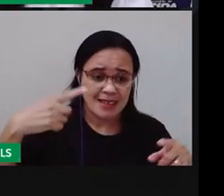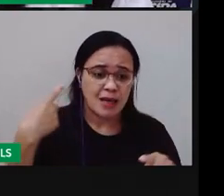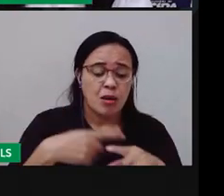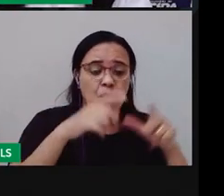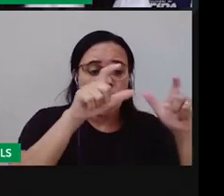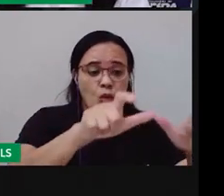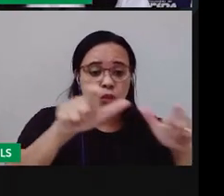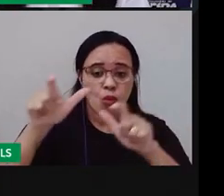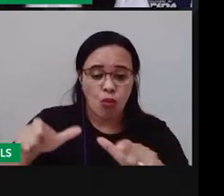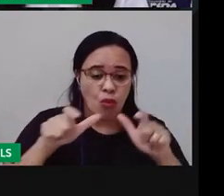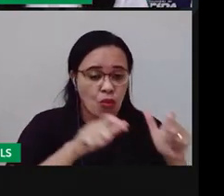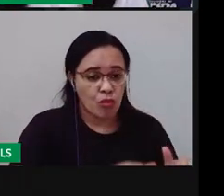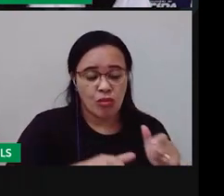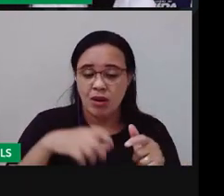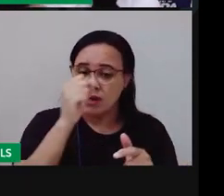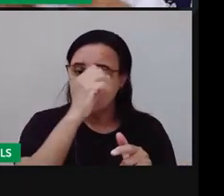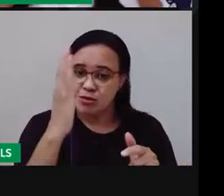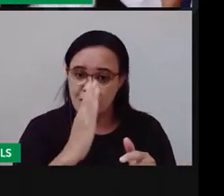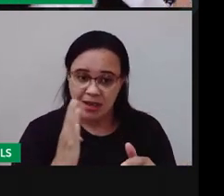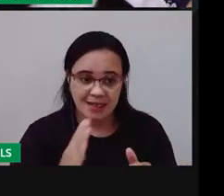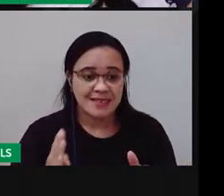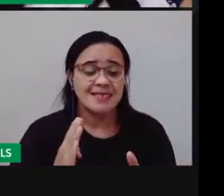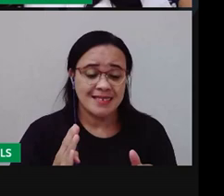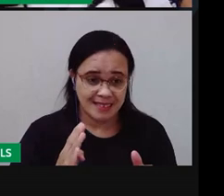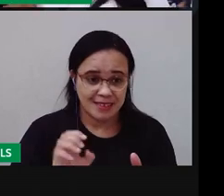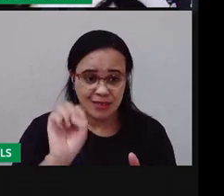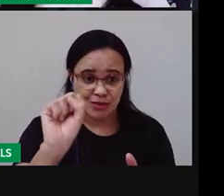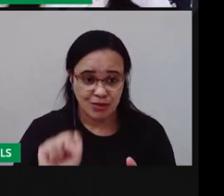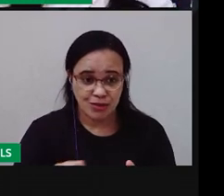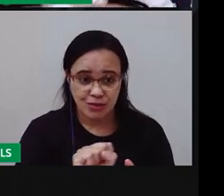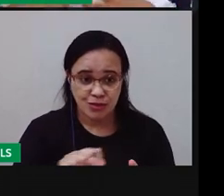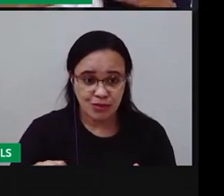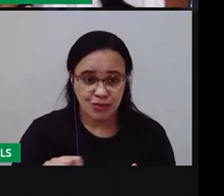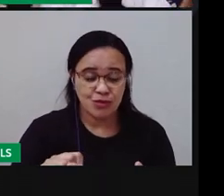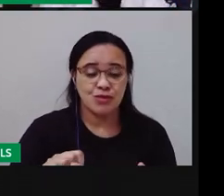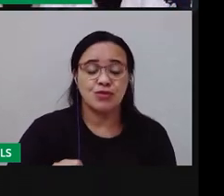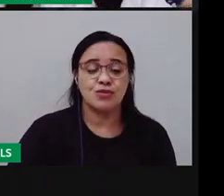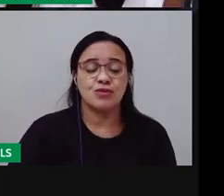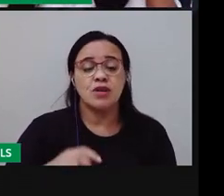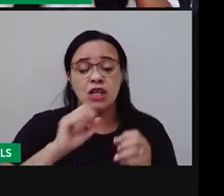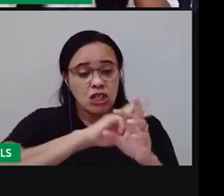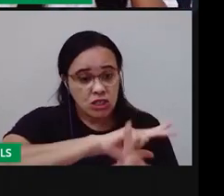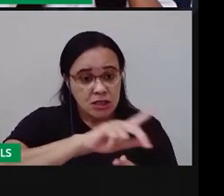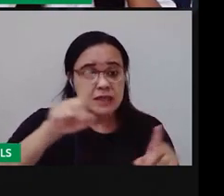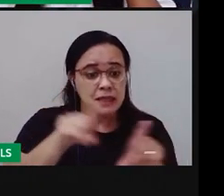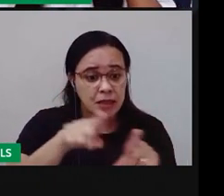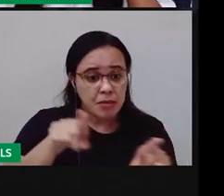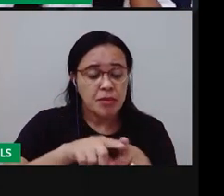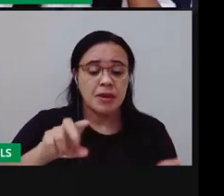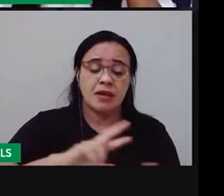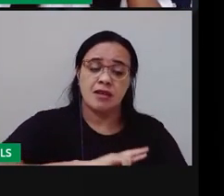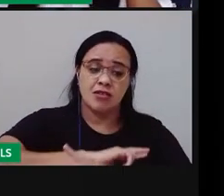na região Centro-Oeste e diferente de outros países, inclusive.